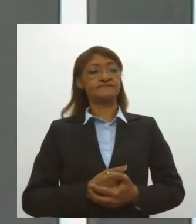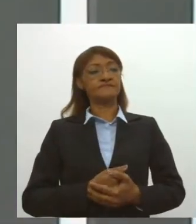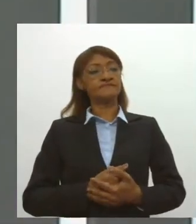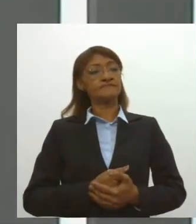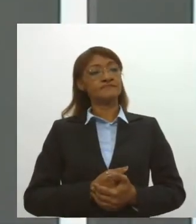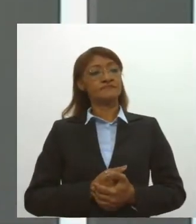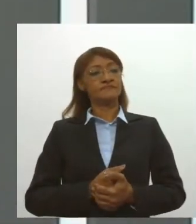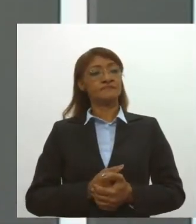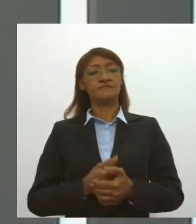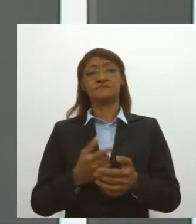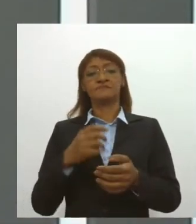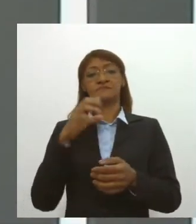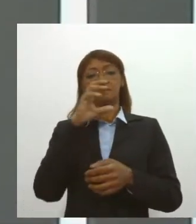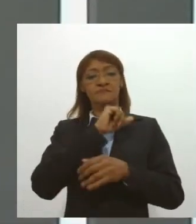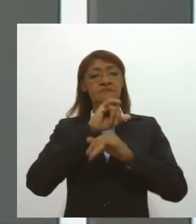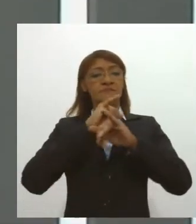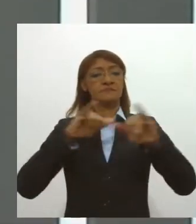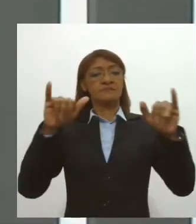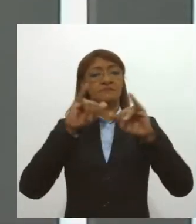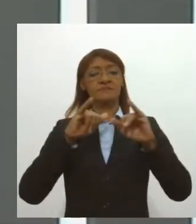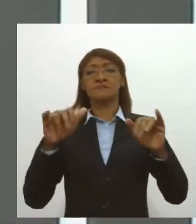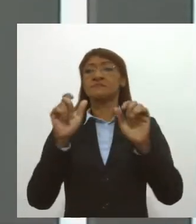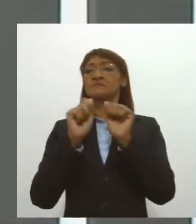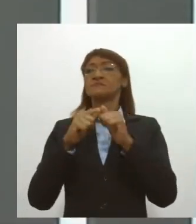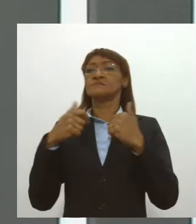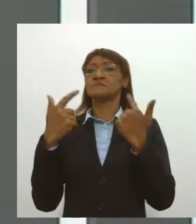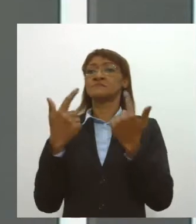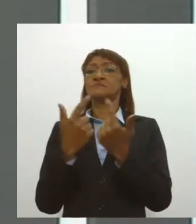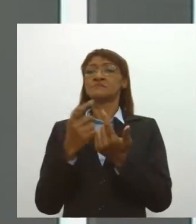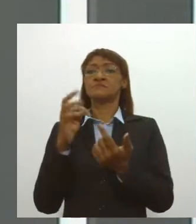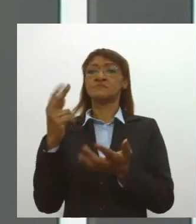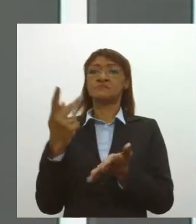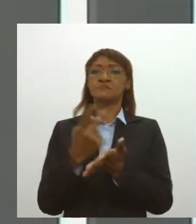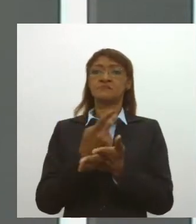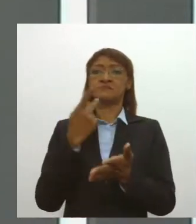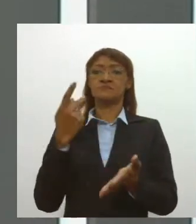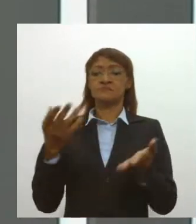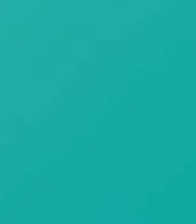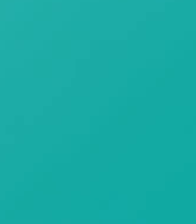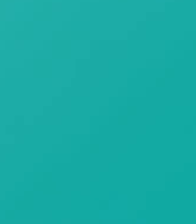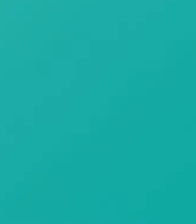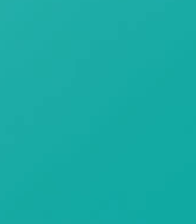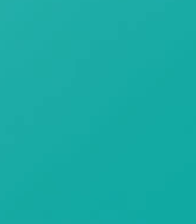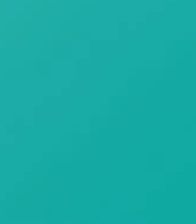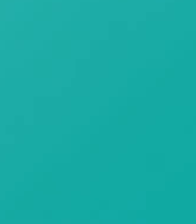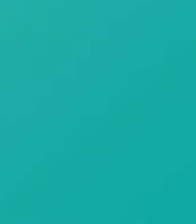Vamos agora com informações da Assembleia Legislativa de Sergipe nesta quarta-feira.